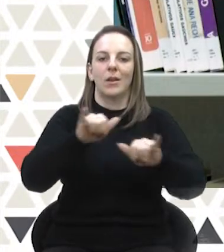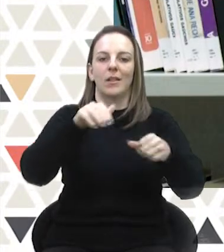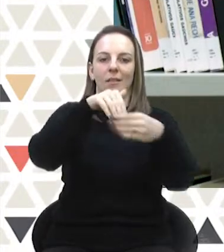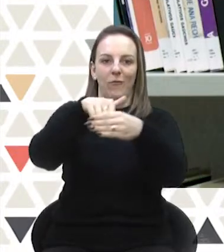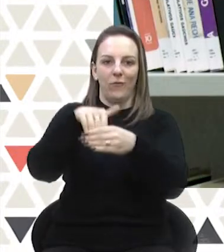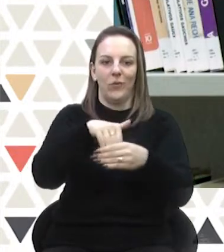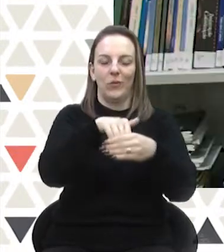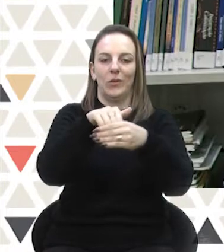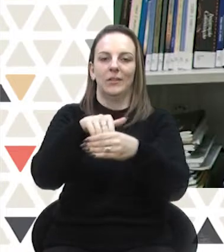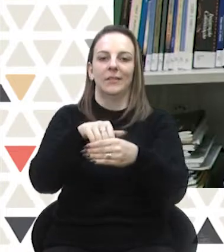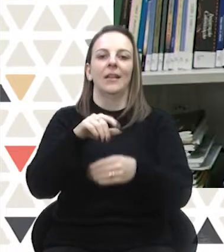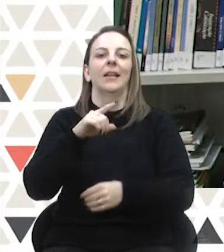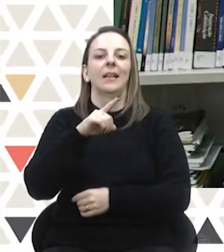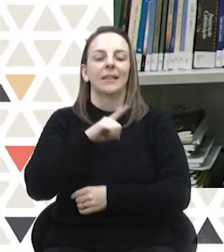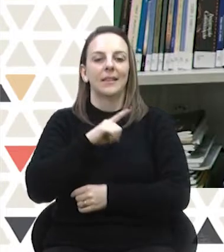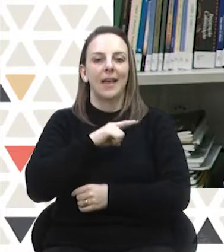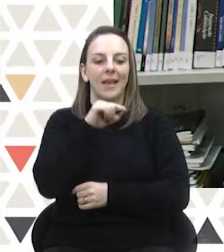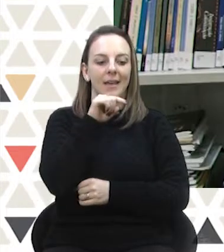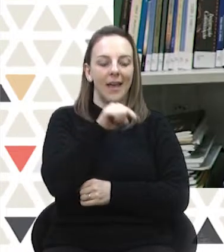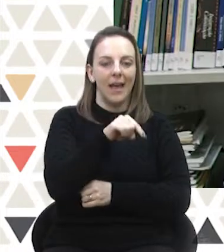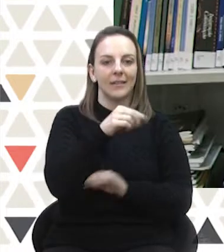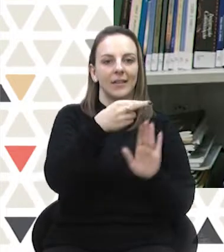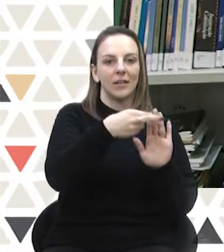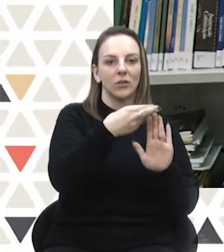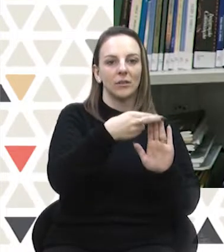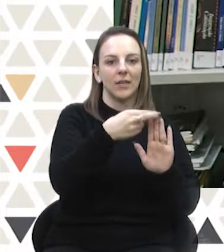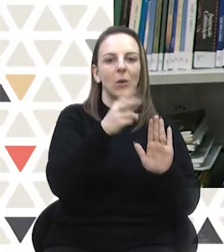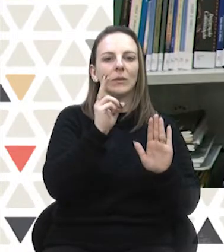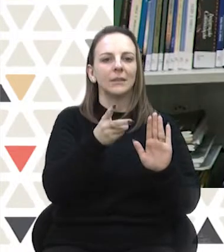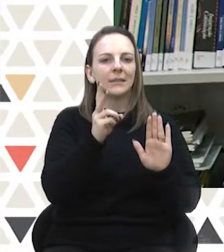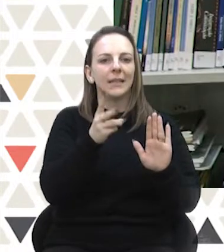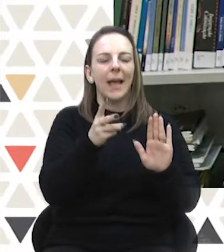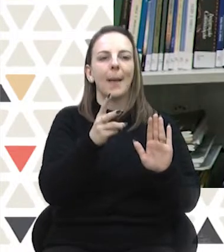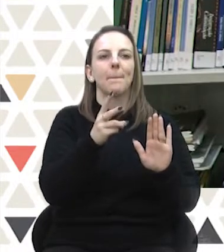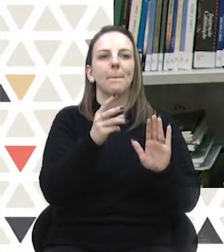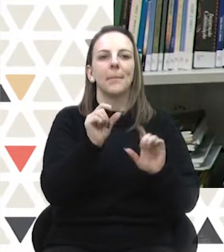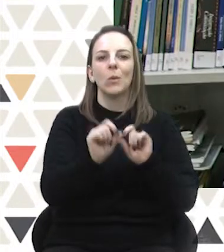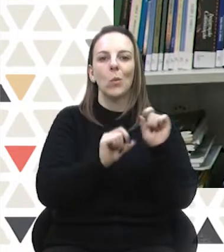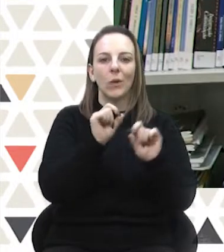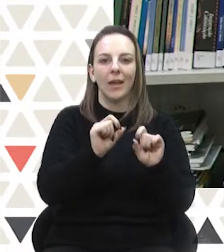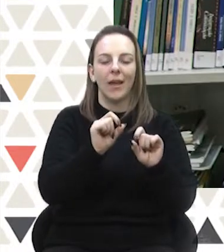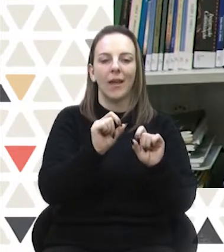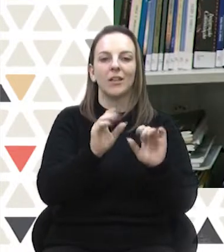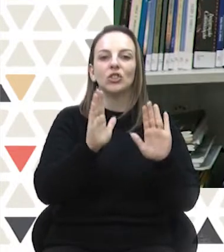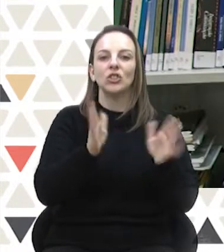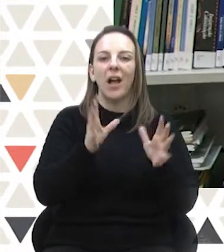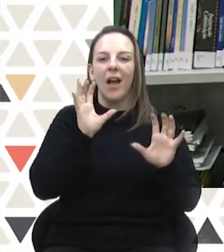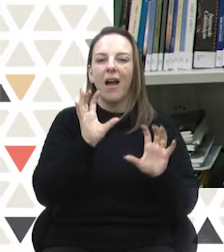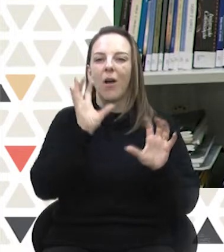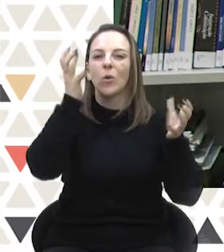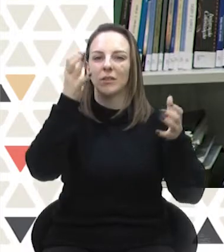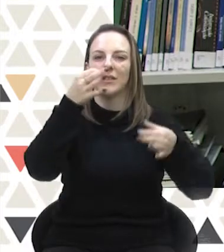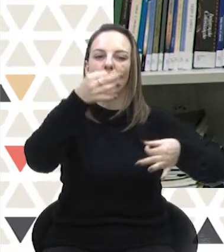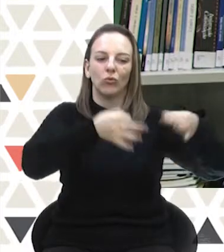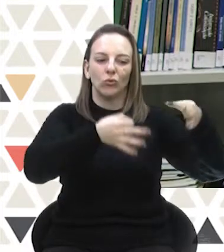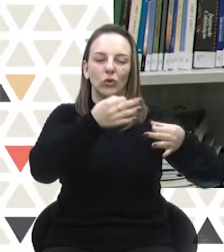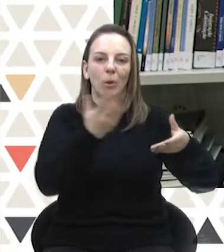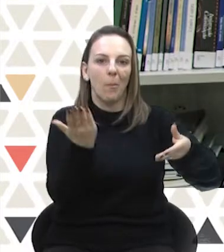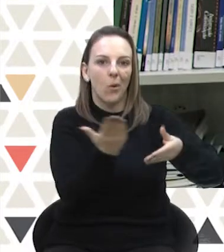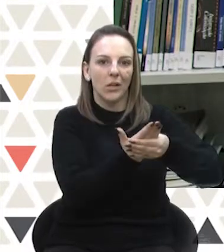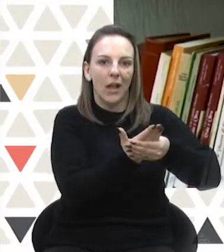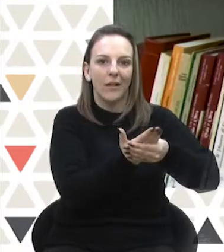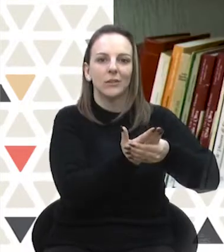eleitoral, trazendo para o texto da resolução atualizações jurisprudenciais, as interpretações